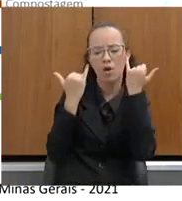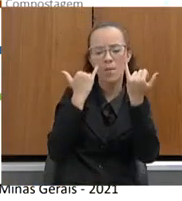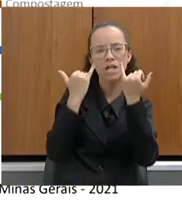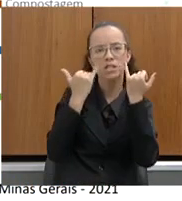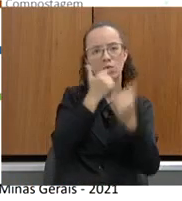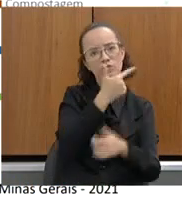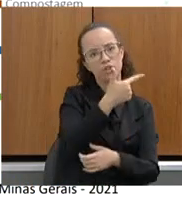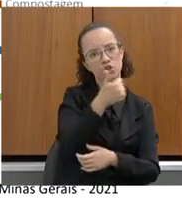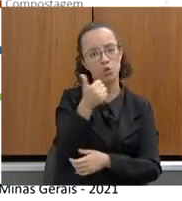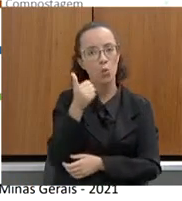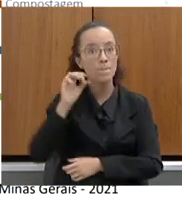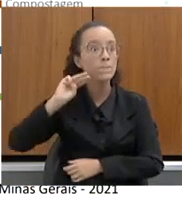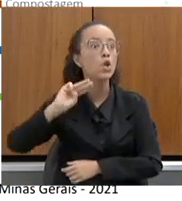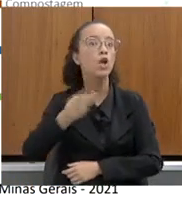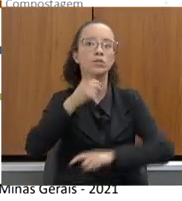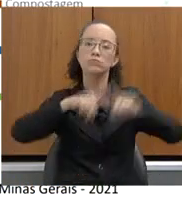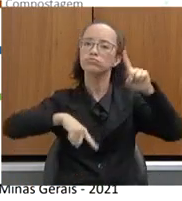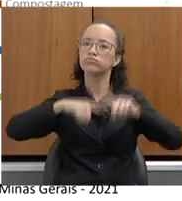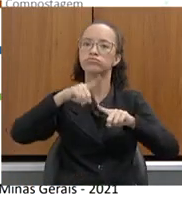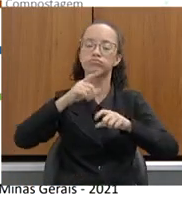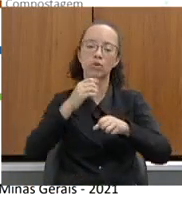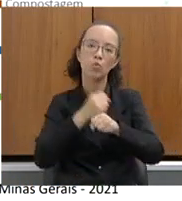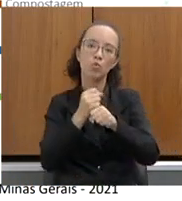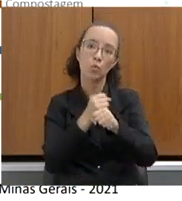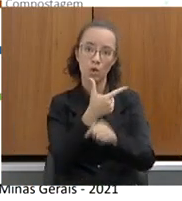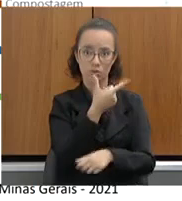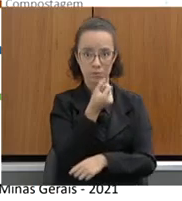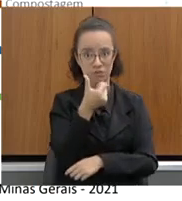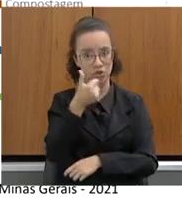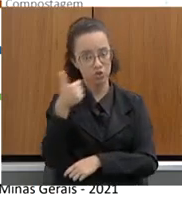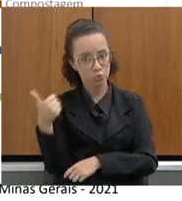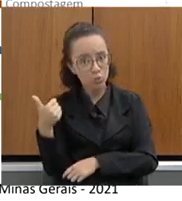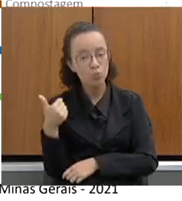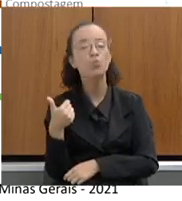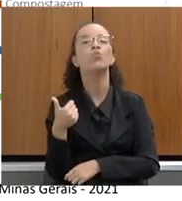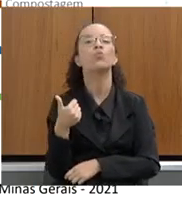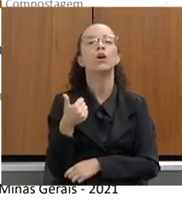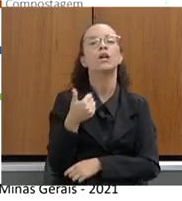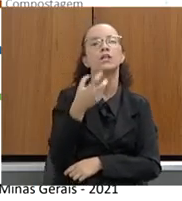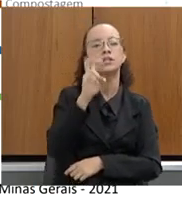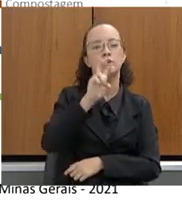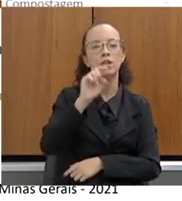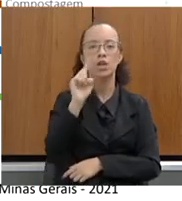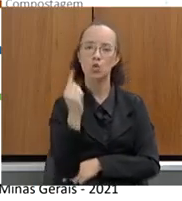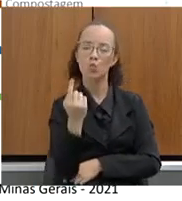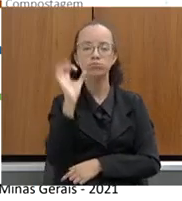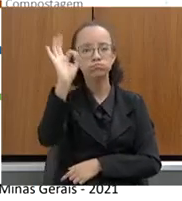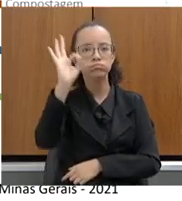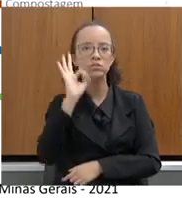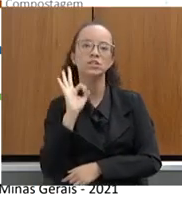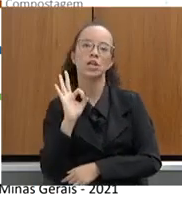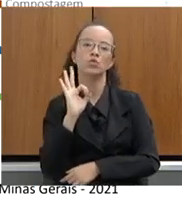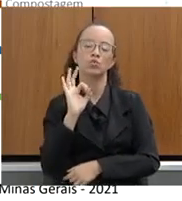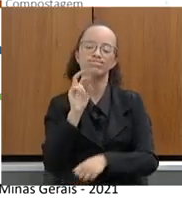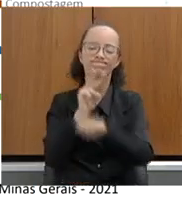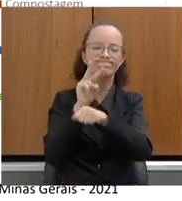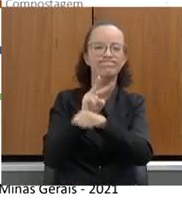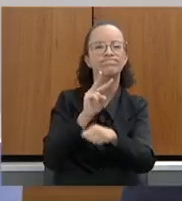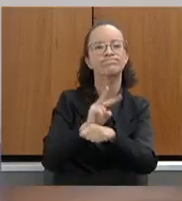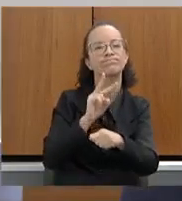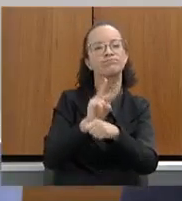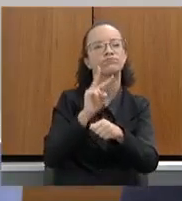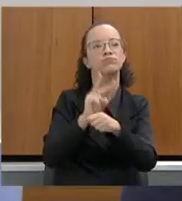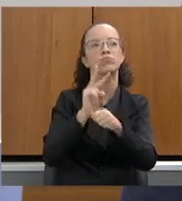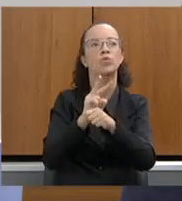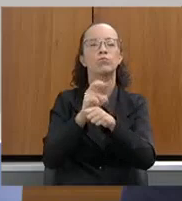21 milhões de toneladas, só no ano de 2021, 51% do volume rastreado foi encaminhado para algum